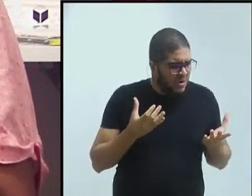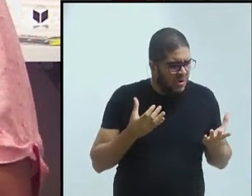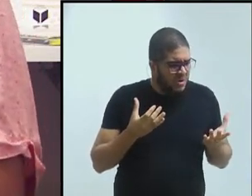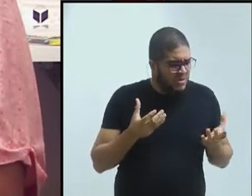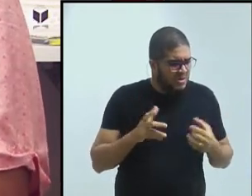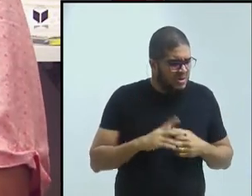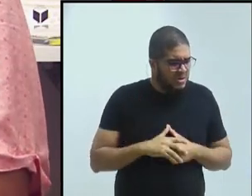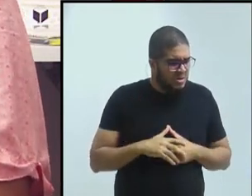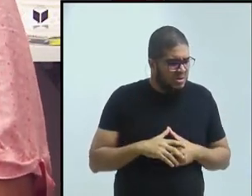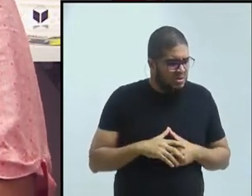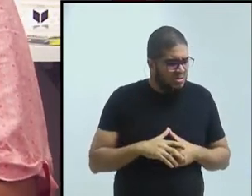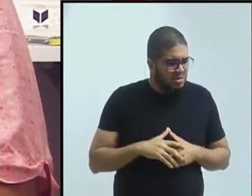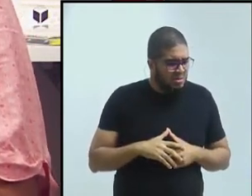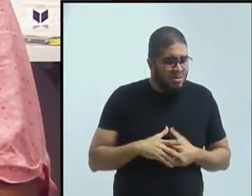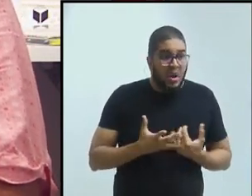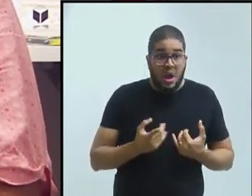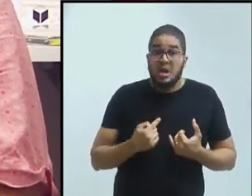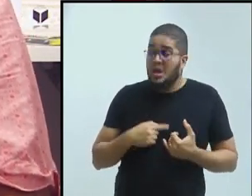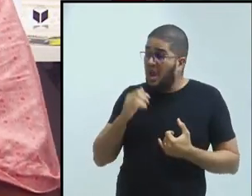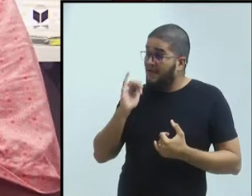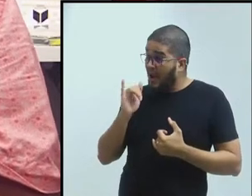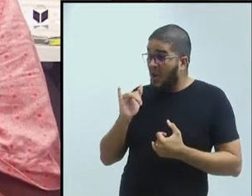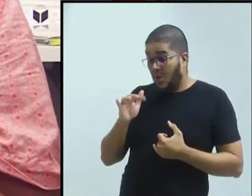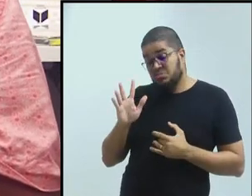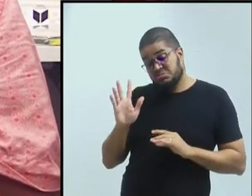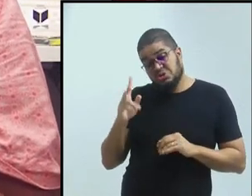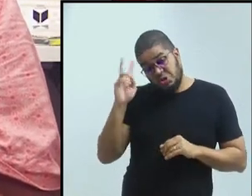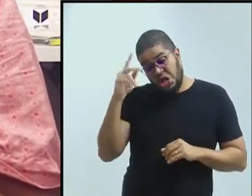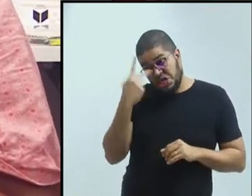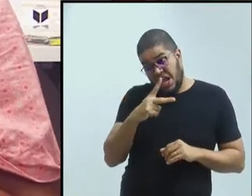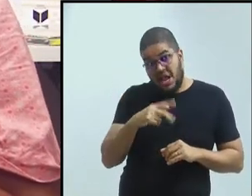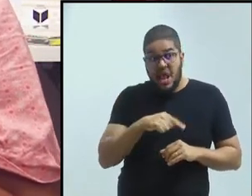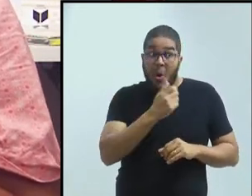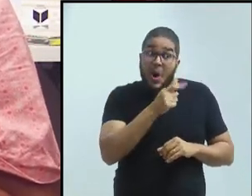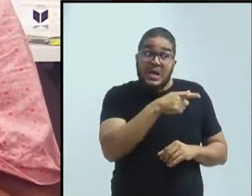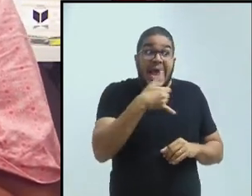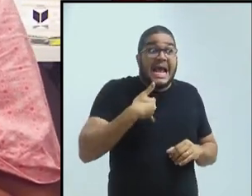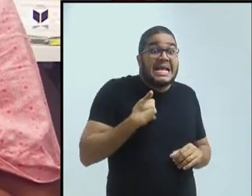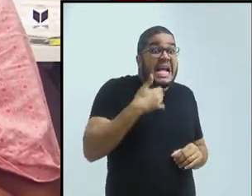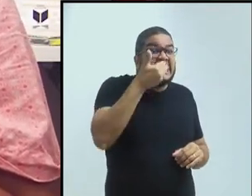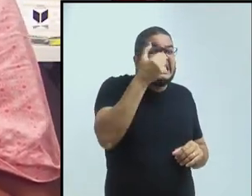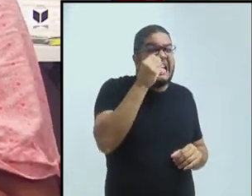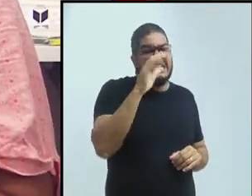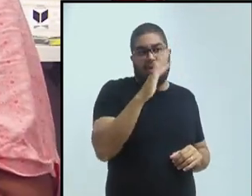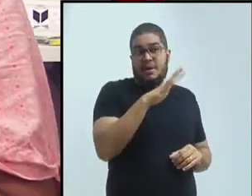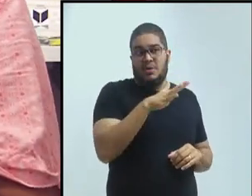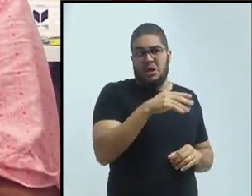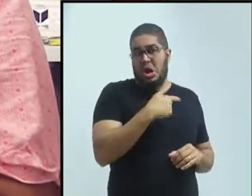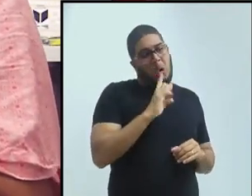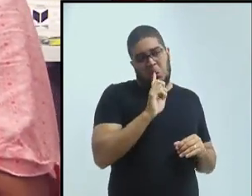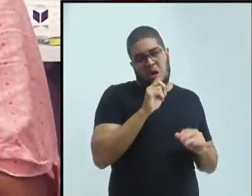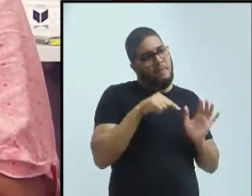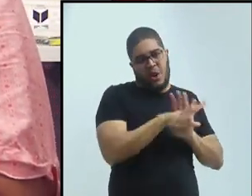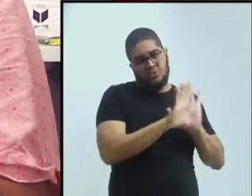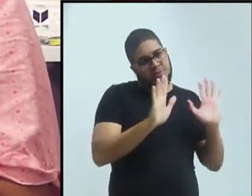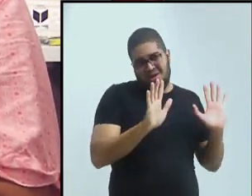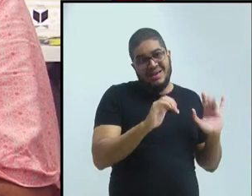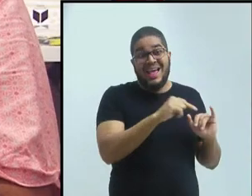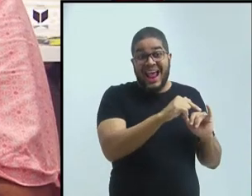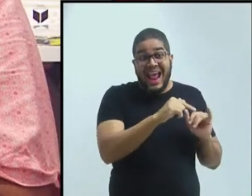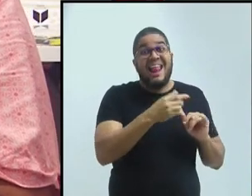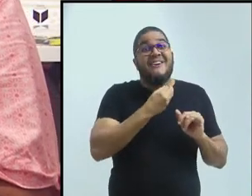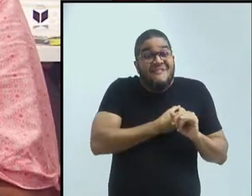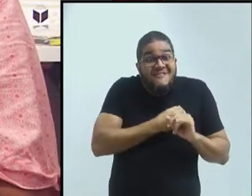eu acho que ela deve estar na casa dos 60 anos, eu fui calculando. Então a história dela é a história também dessa geração, da guerra.